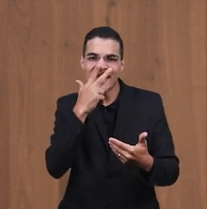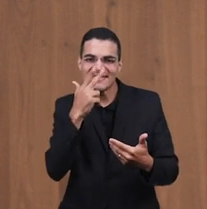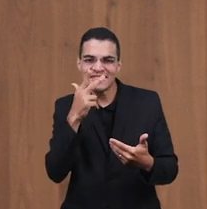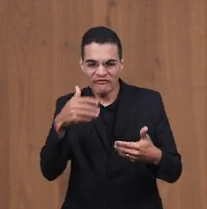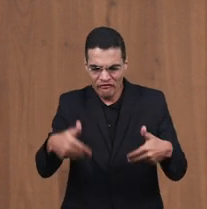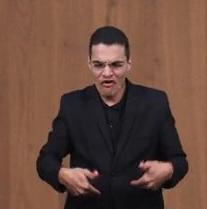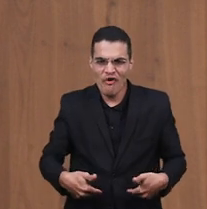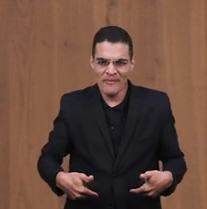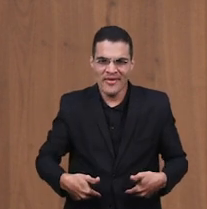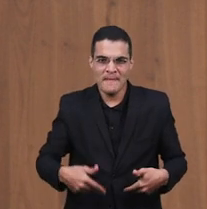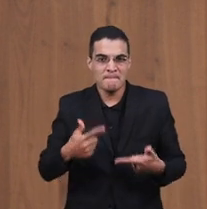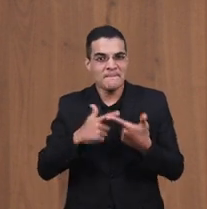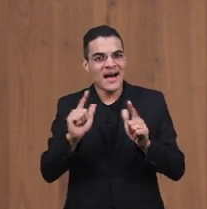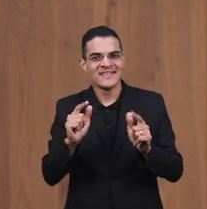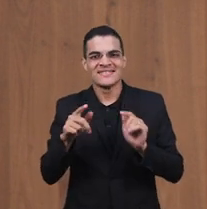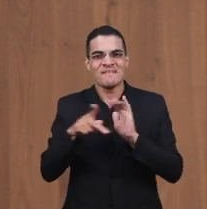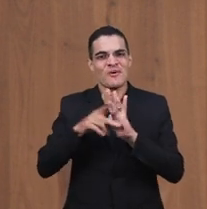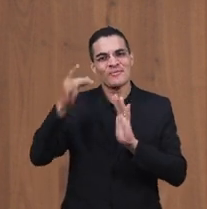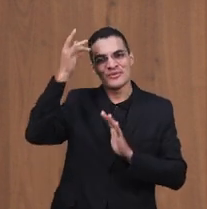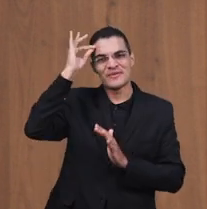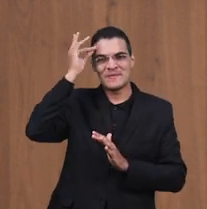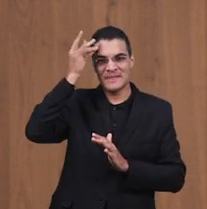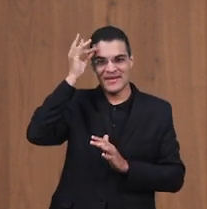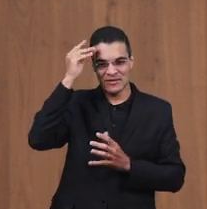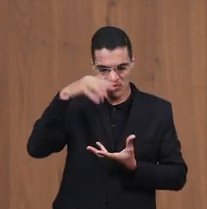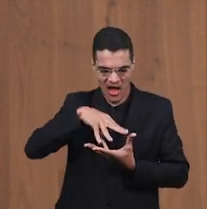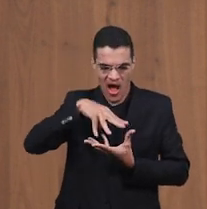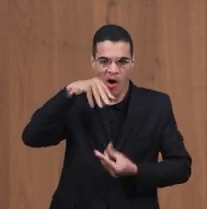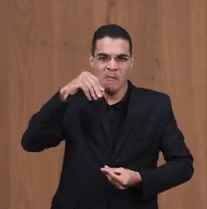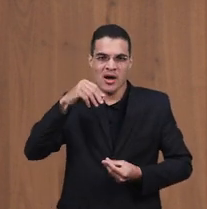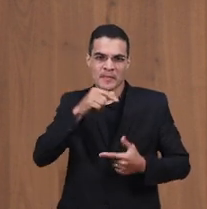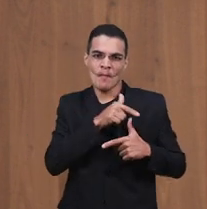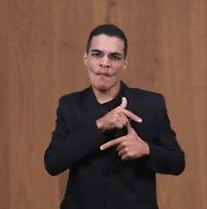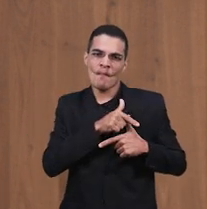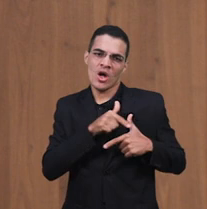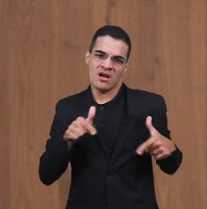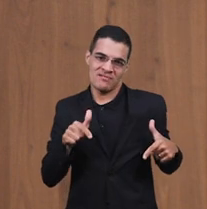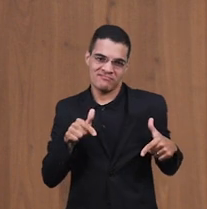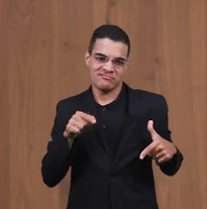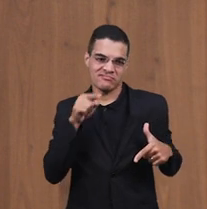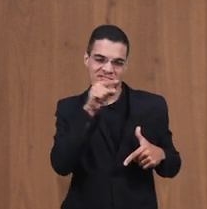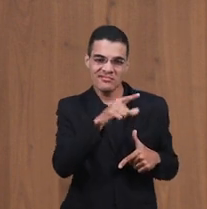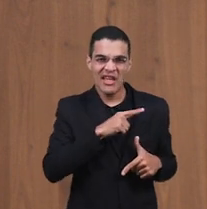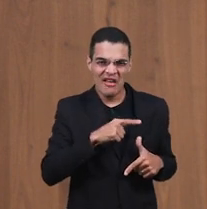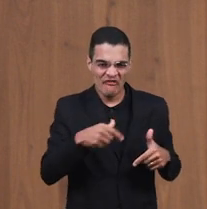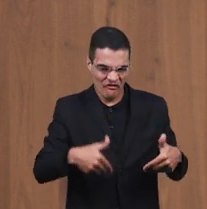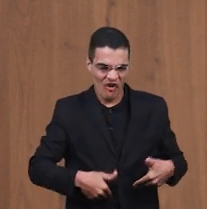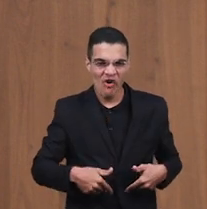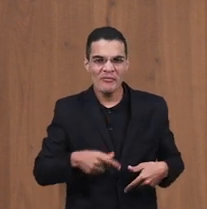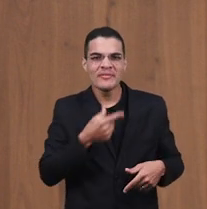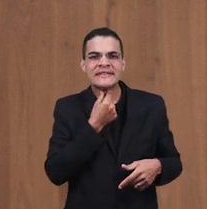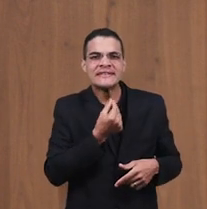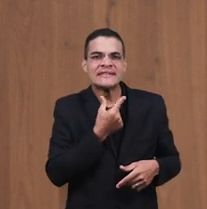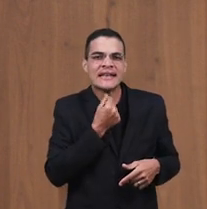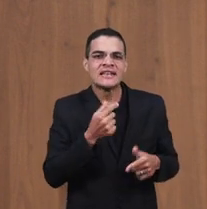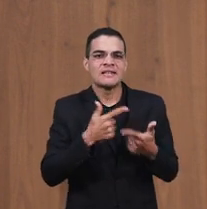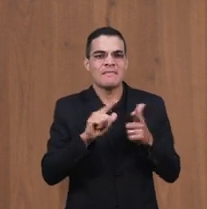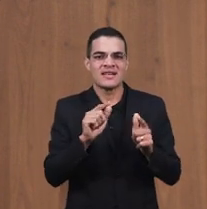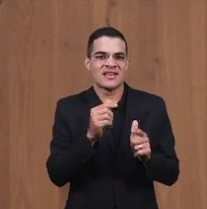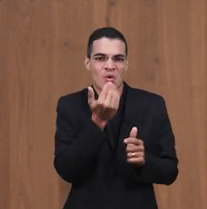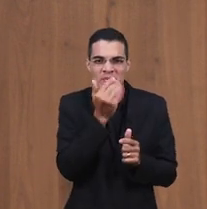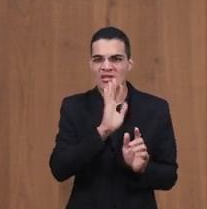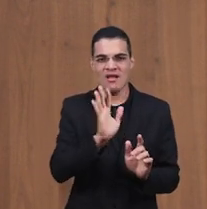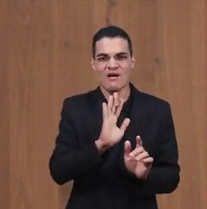Em que as pessoas Têm fome E sede Não de alimento Mas de ouvir A palavra do Senhor E